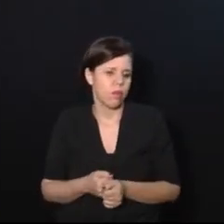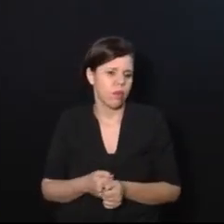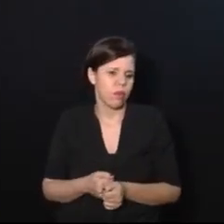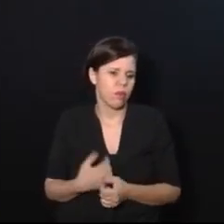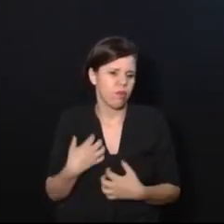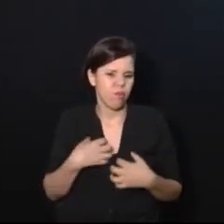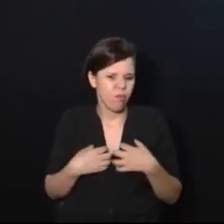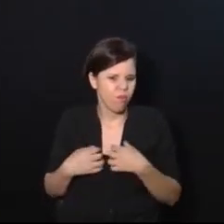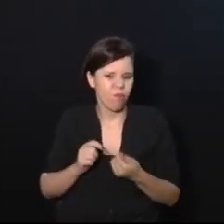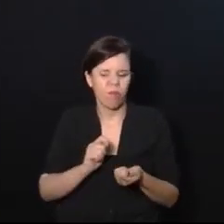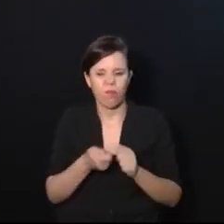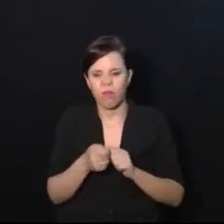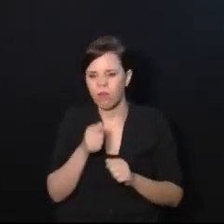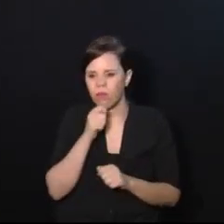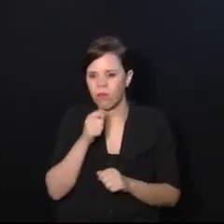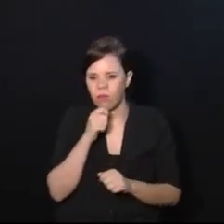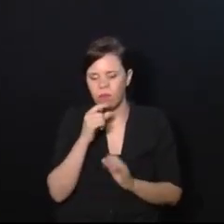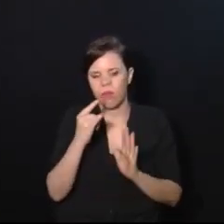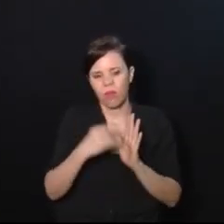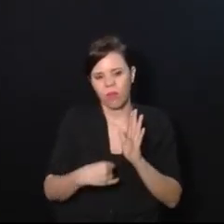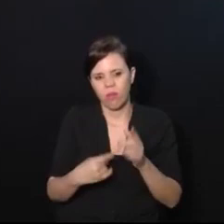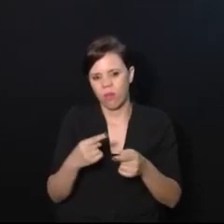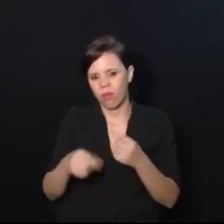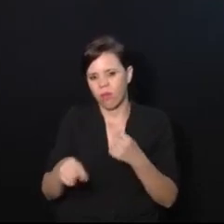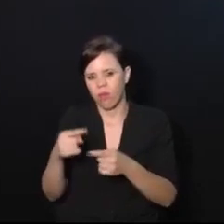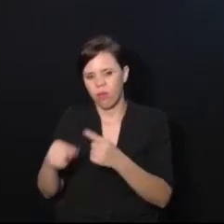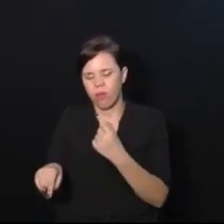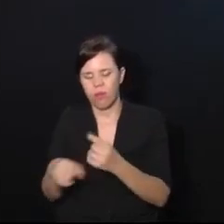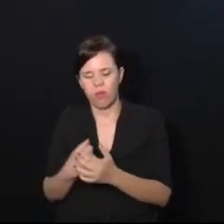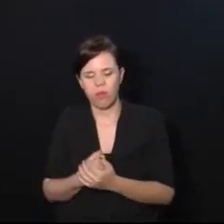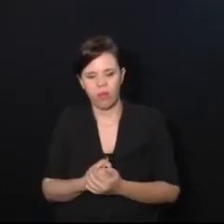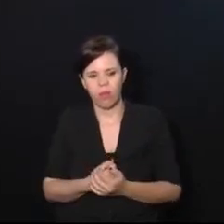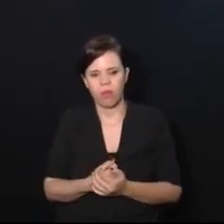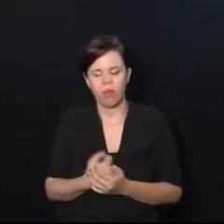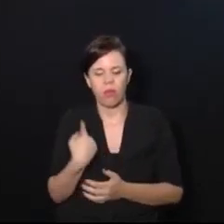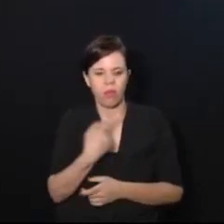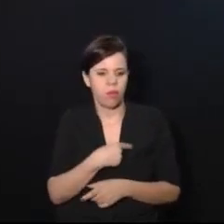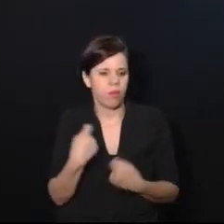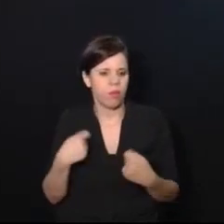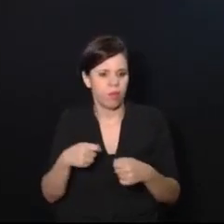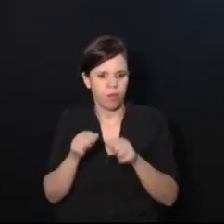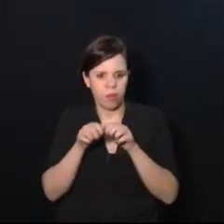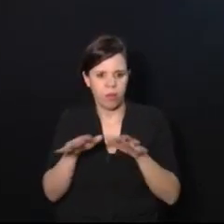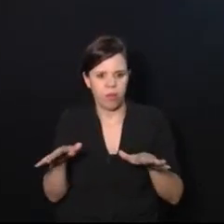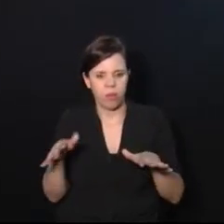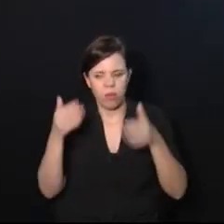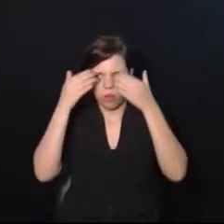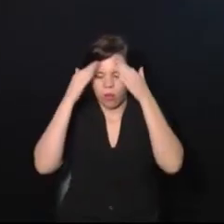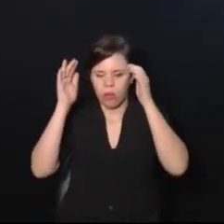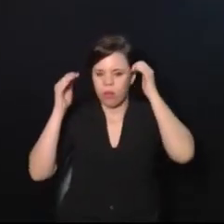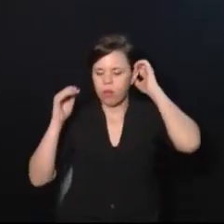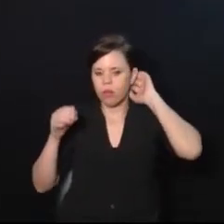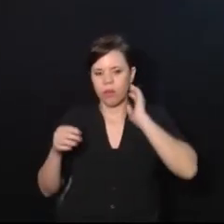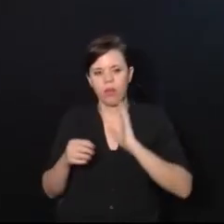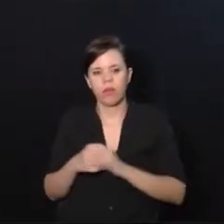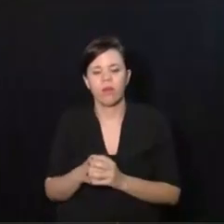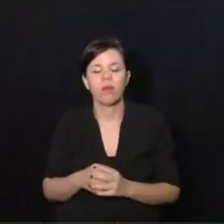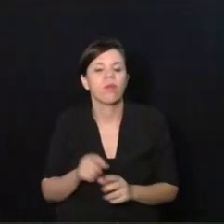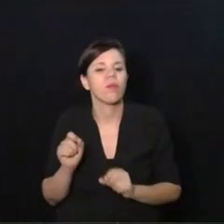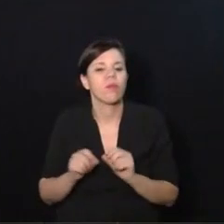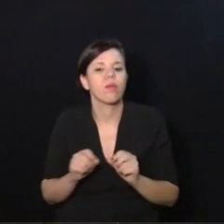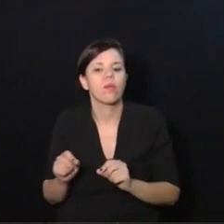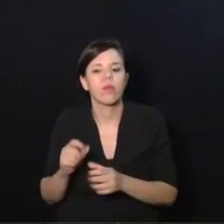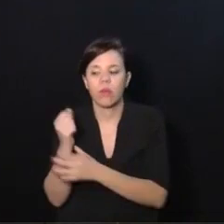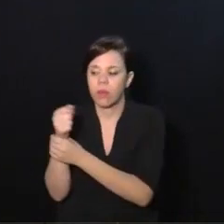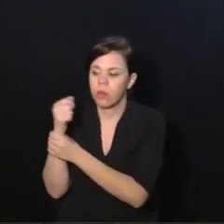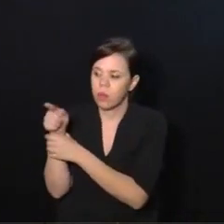mal reabilitadas por causa de diagnósticos errados, que a gente precisa expandir um pouco mais e ver o que o físio